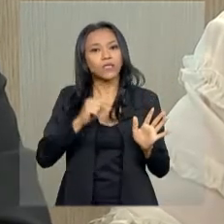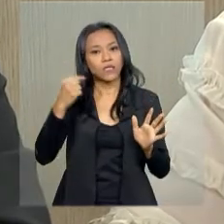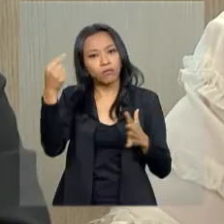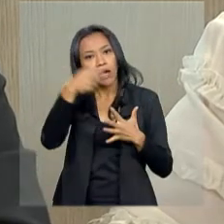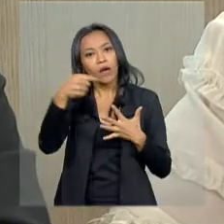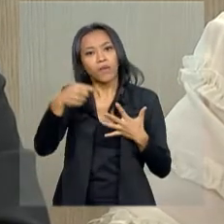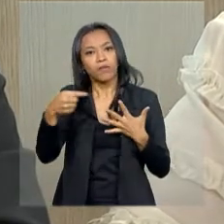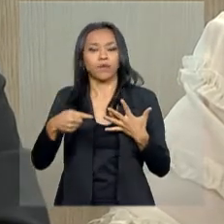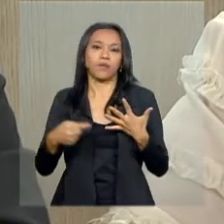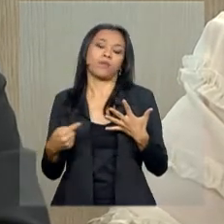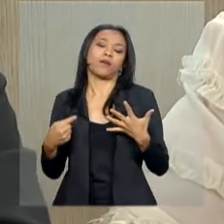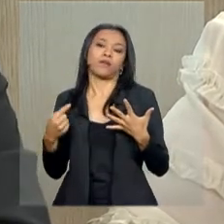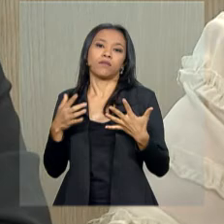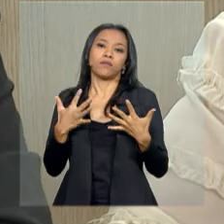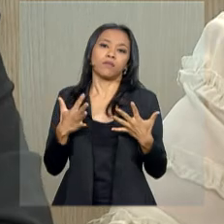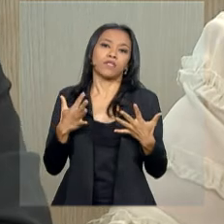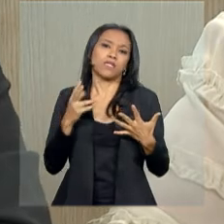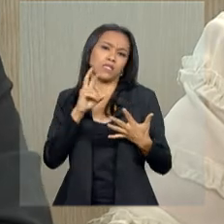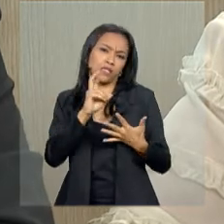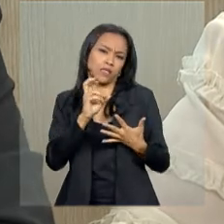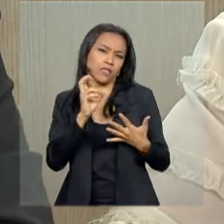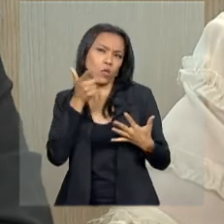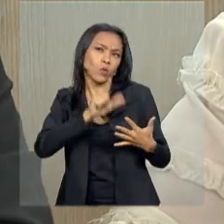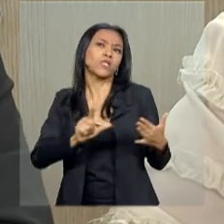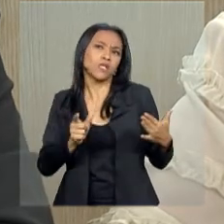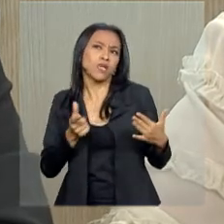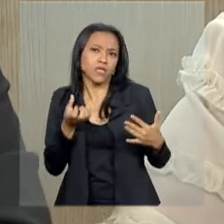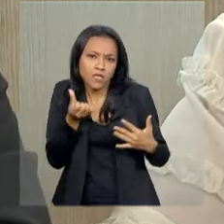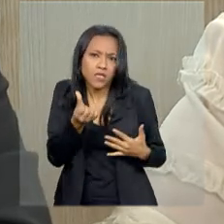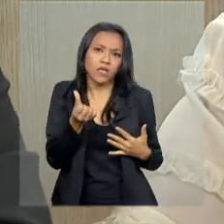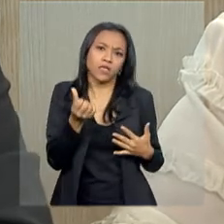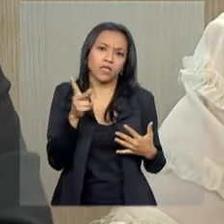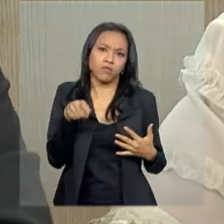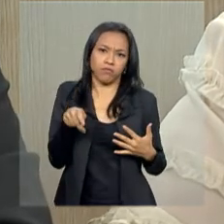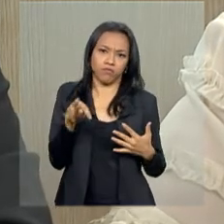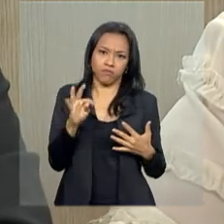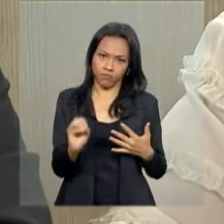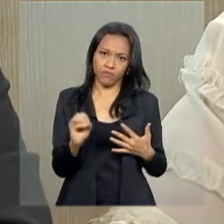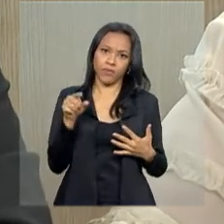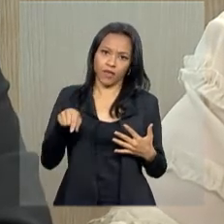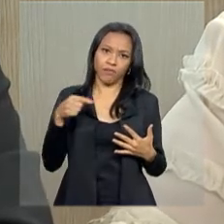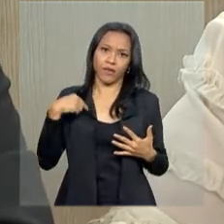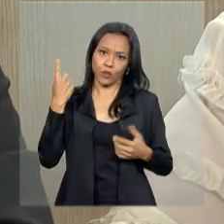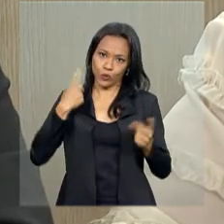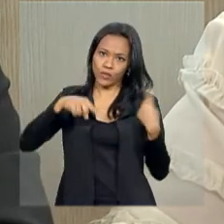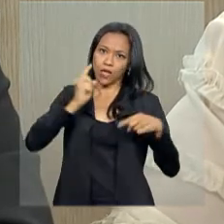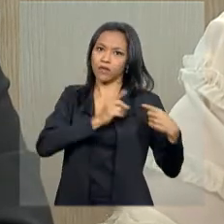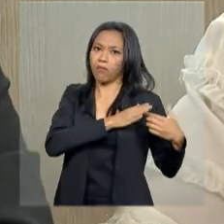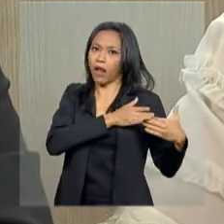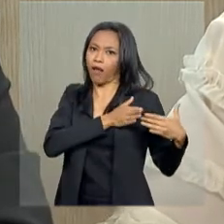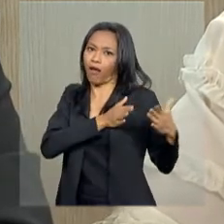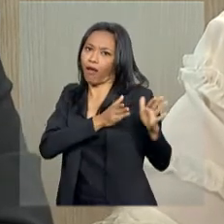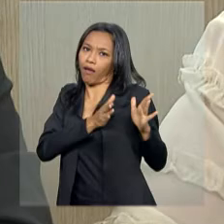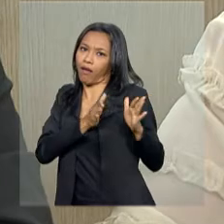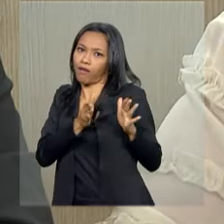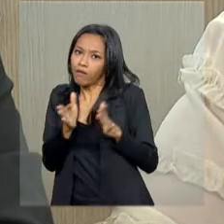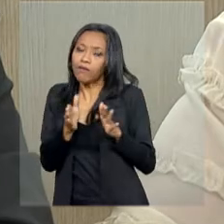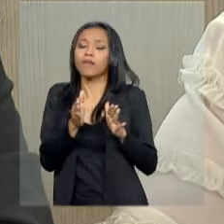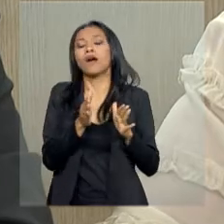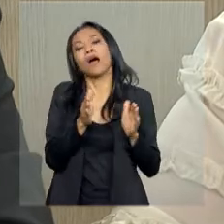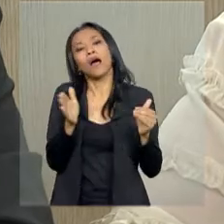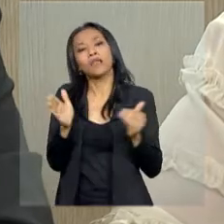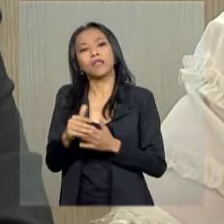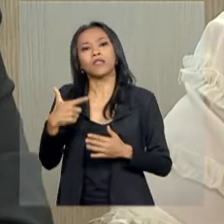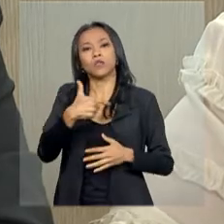estabelecidas, chegando à média de 6, se continuarmos nesse ritmo, com essa taxa de sucesso, em 2021,